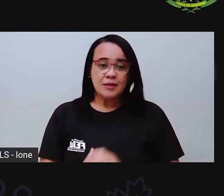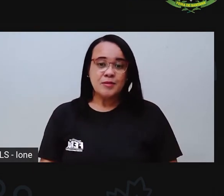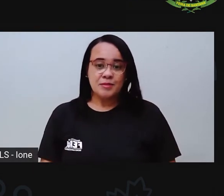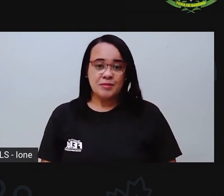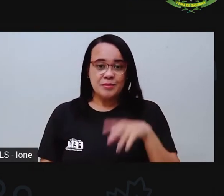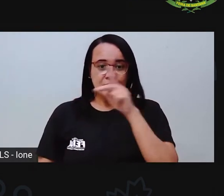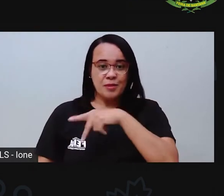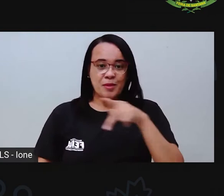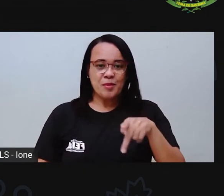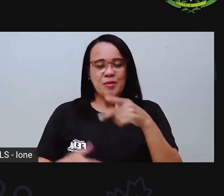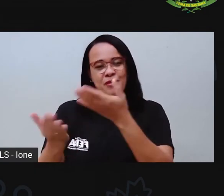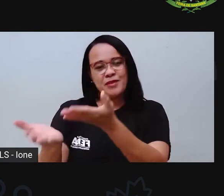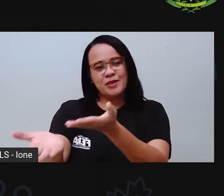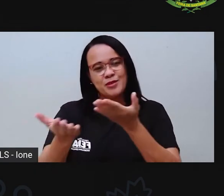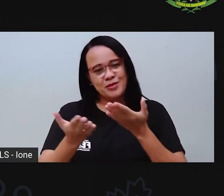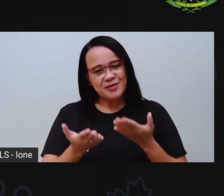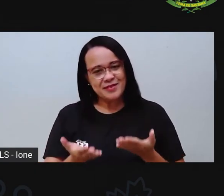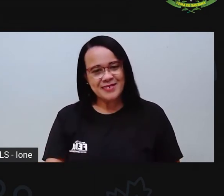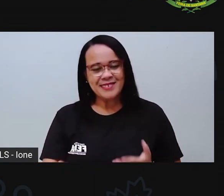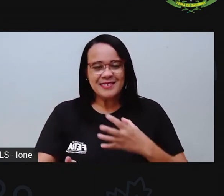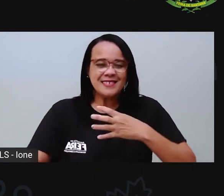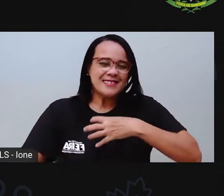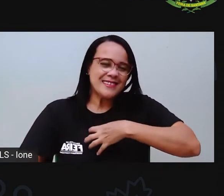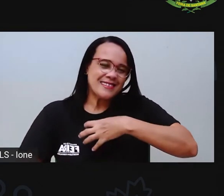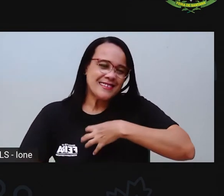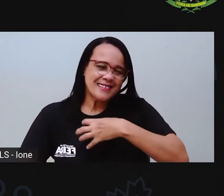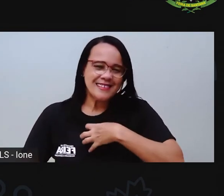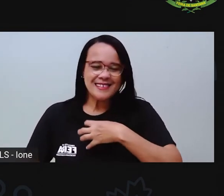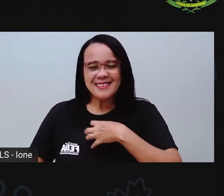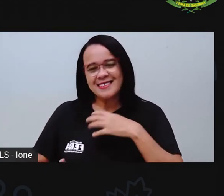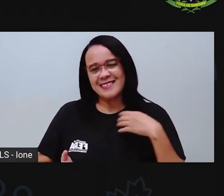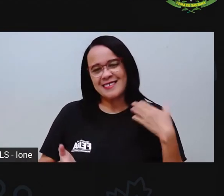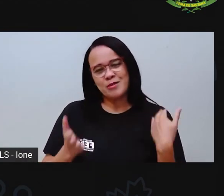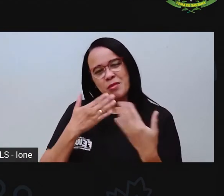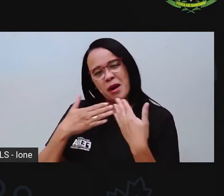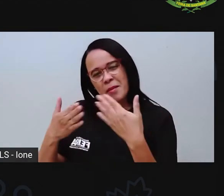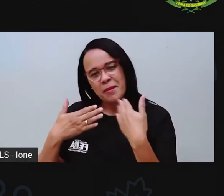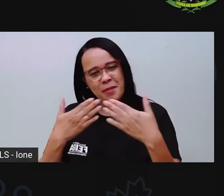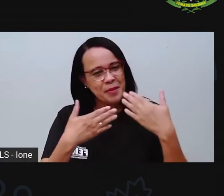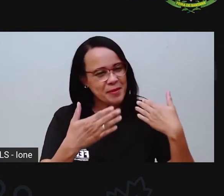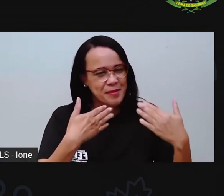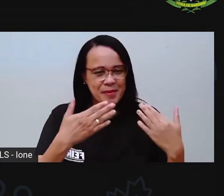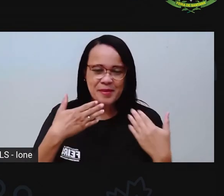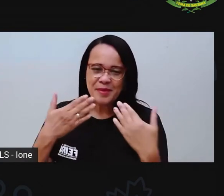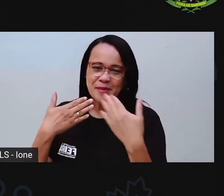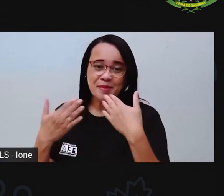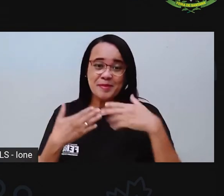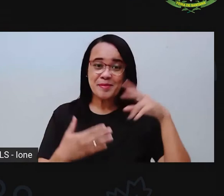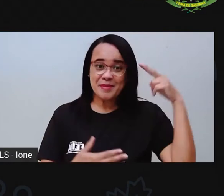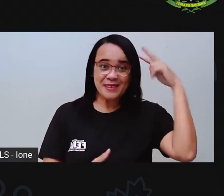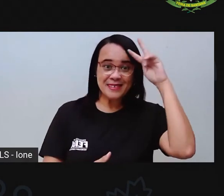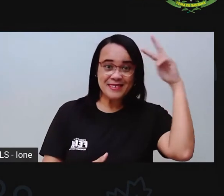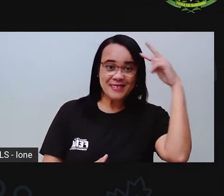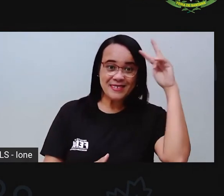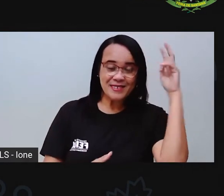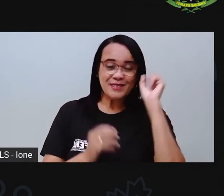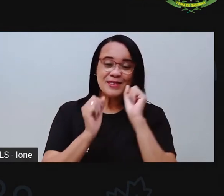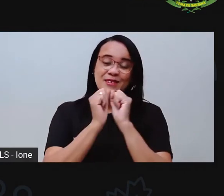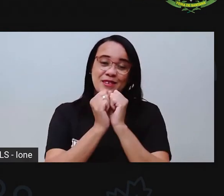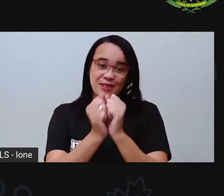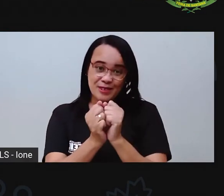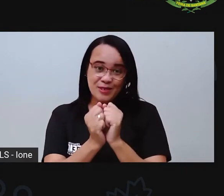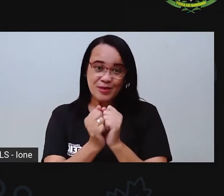a Pró vai convidar vocês a se sentirem numa roda de contação de história, daquela que acontece lá na sua escola, com a sua Pró,